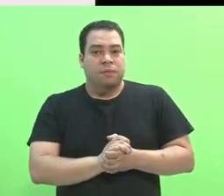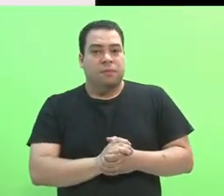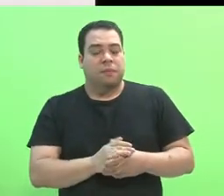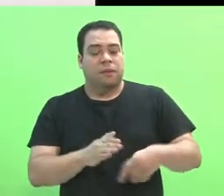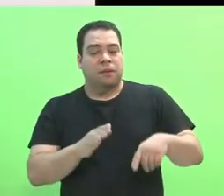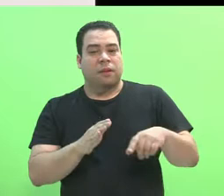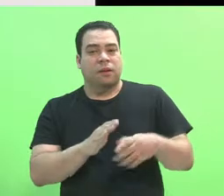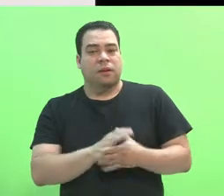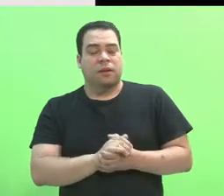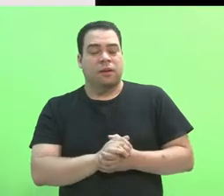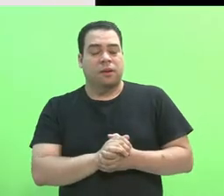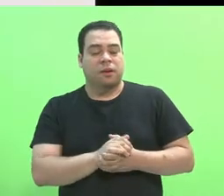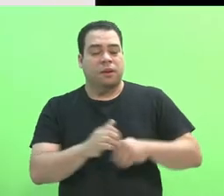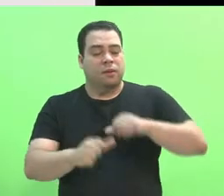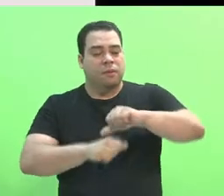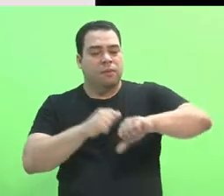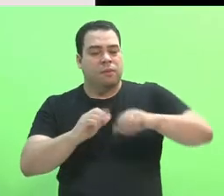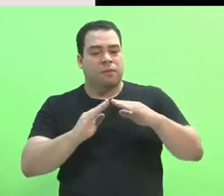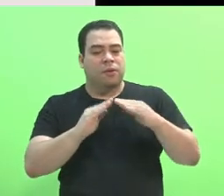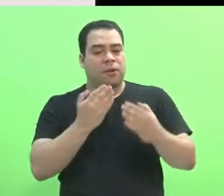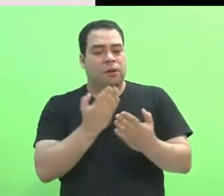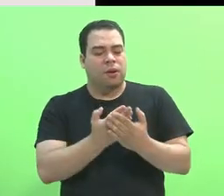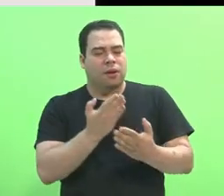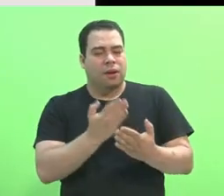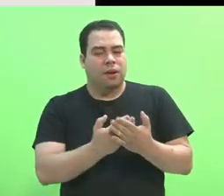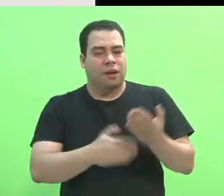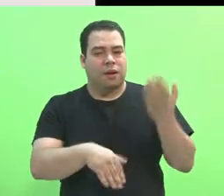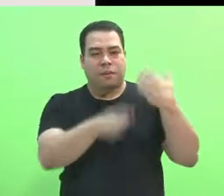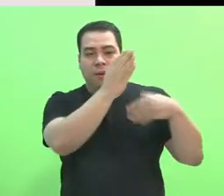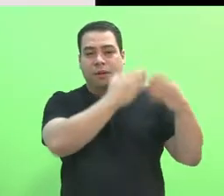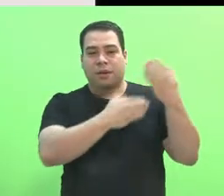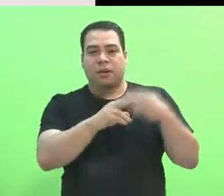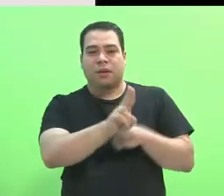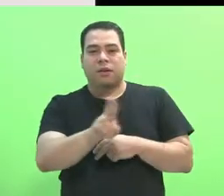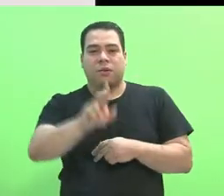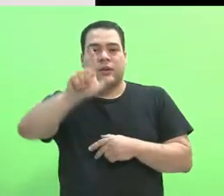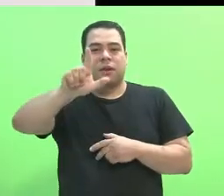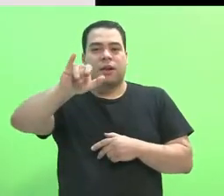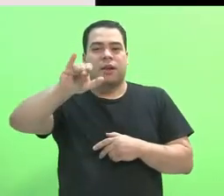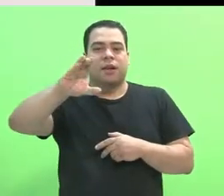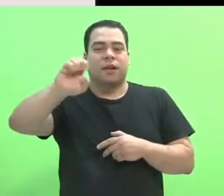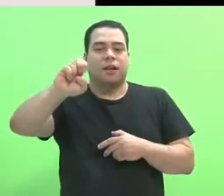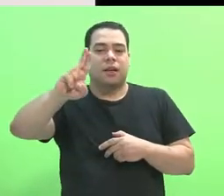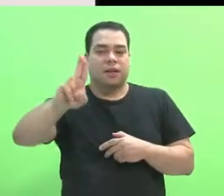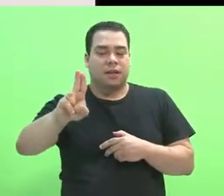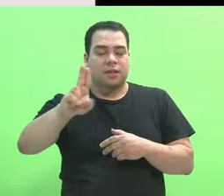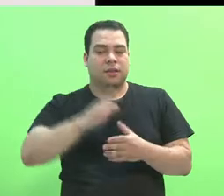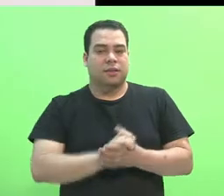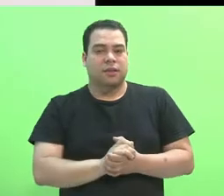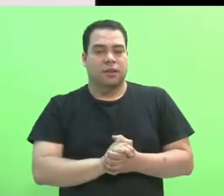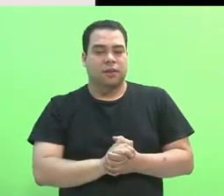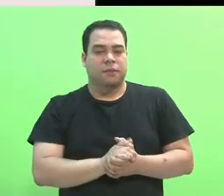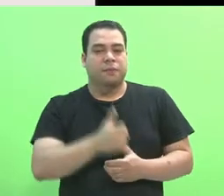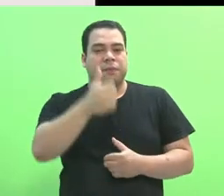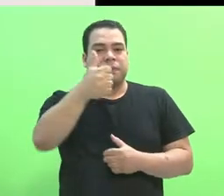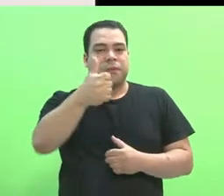transformou as escolas de aprendiz artífes em liceus profissionais. Em 1942,